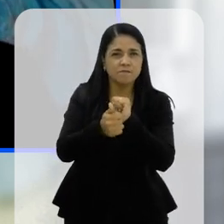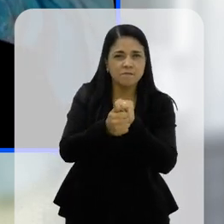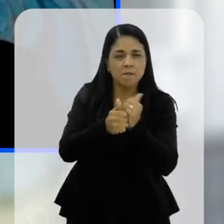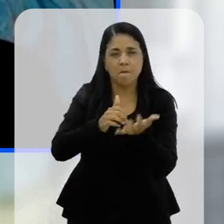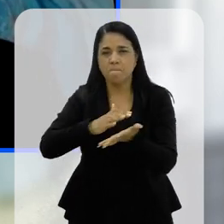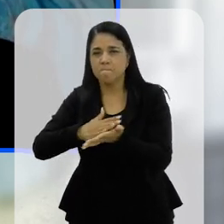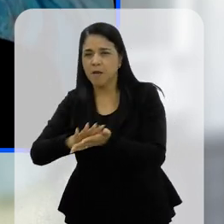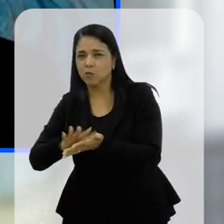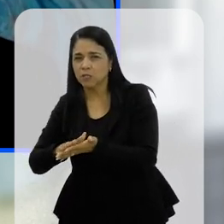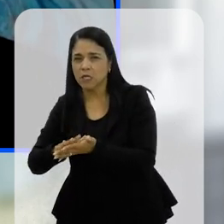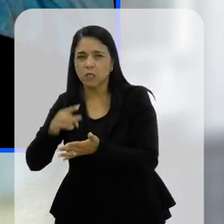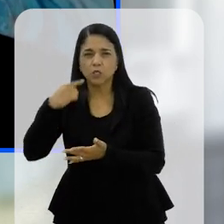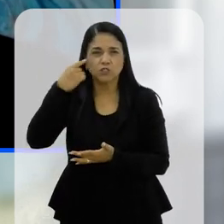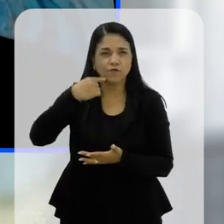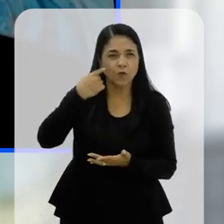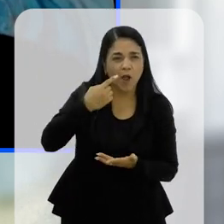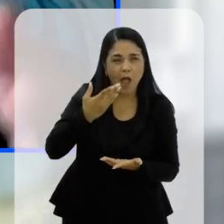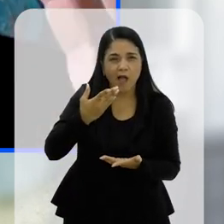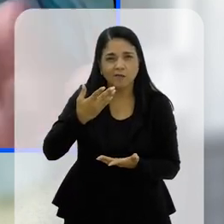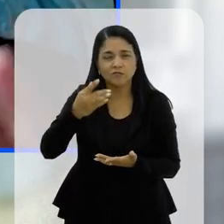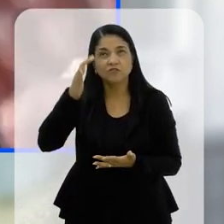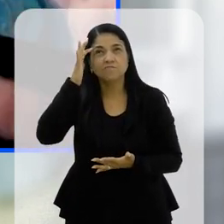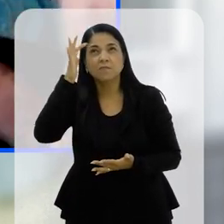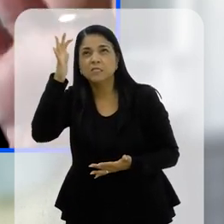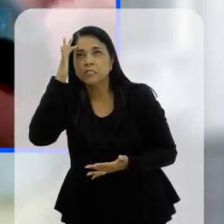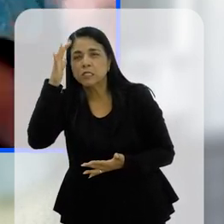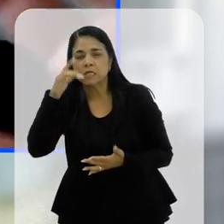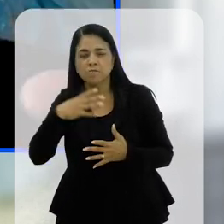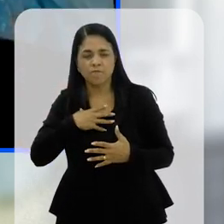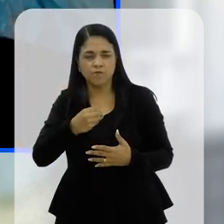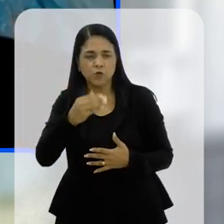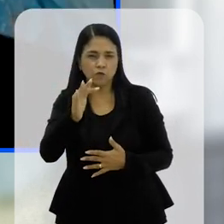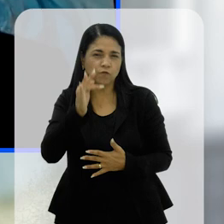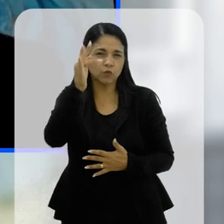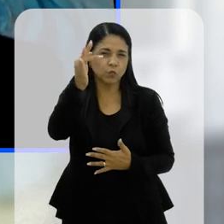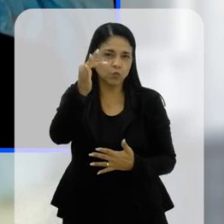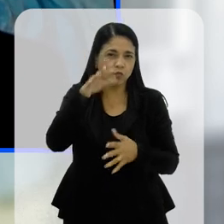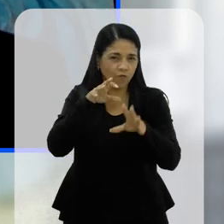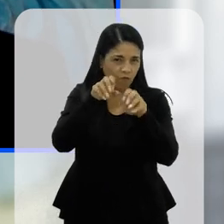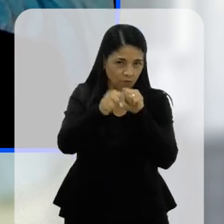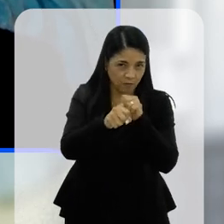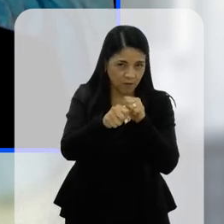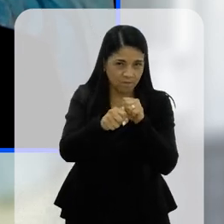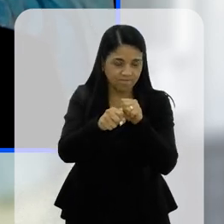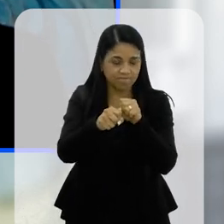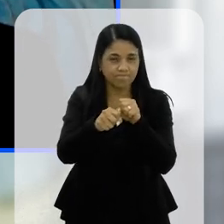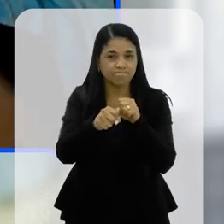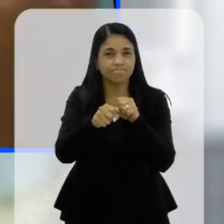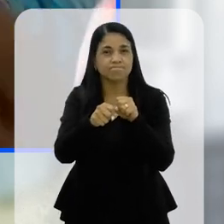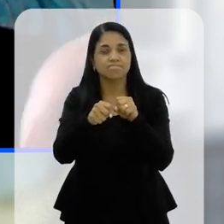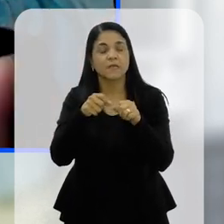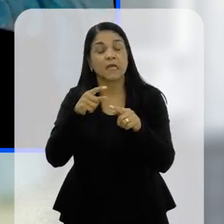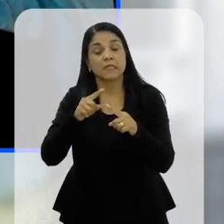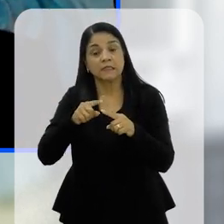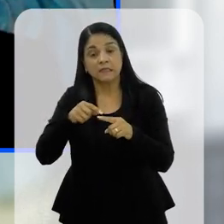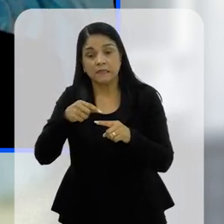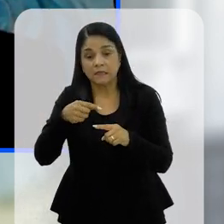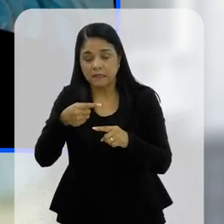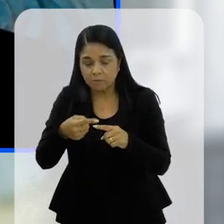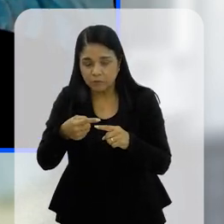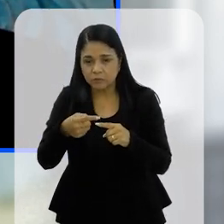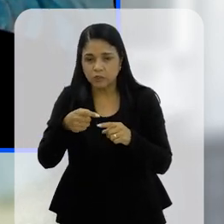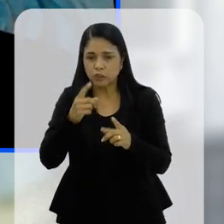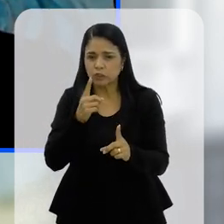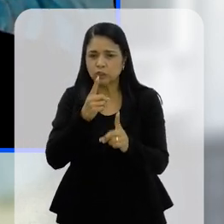de futebol, pagodeiro, tudo, você imagina tudo, tudo, tudo, tudo, tudo de melhor, e depois você